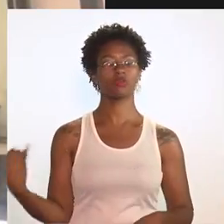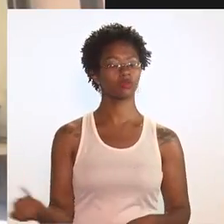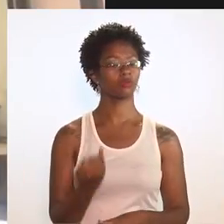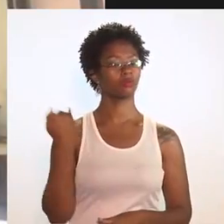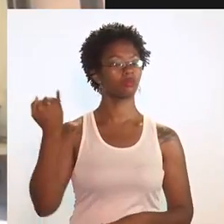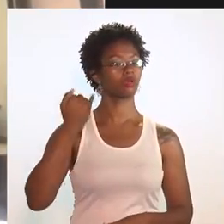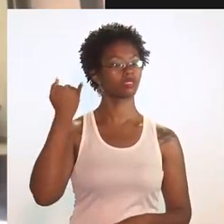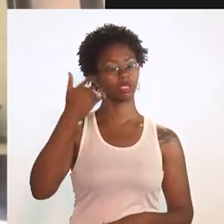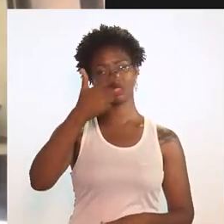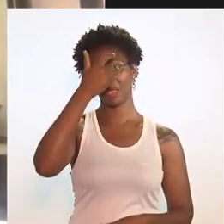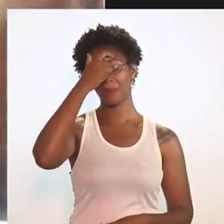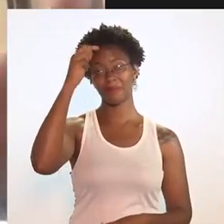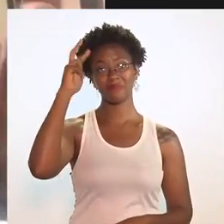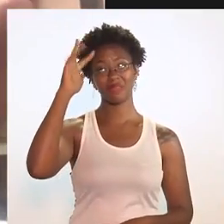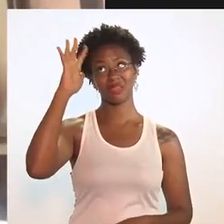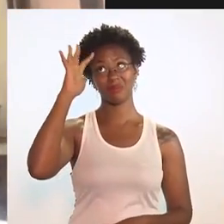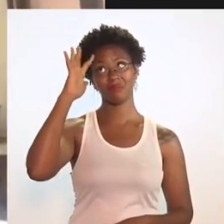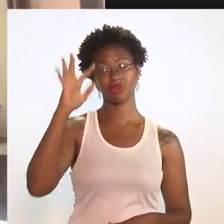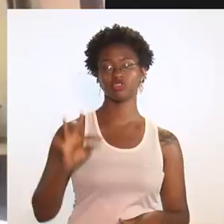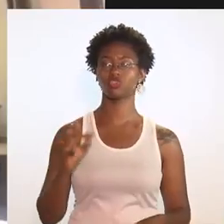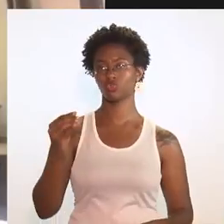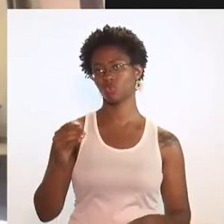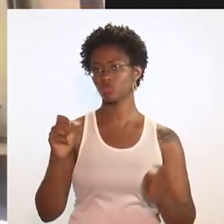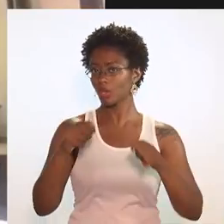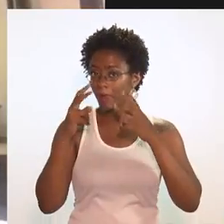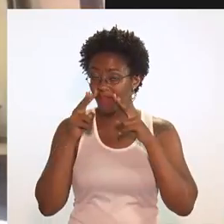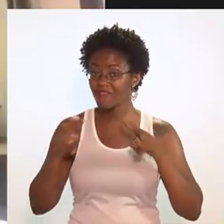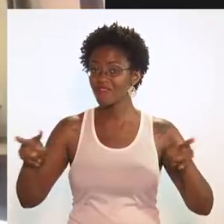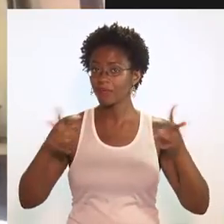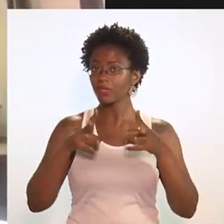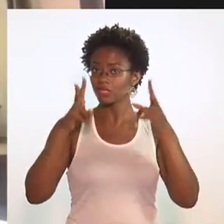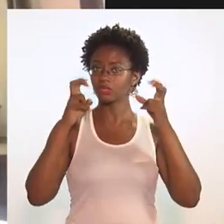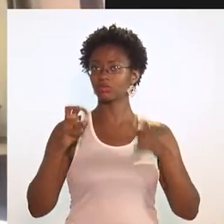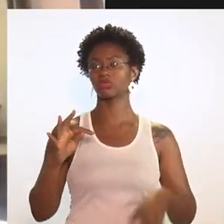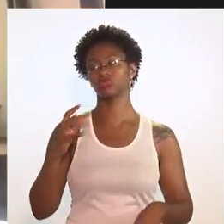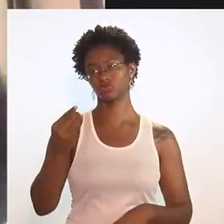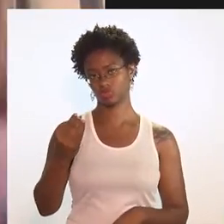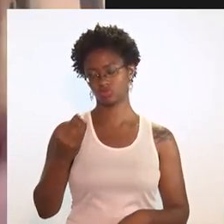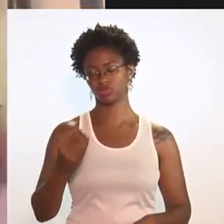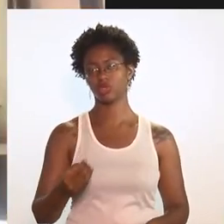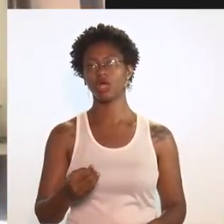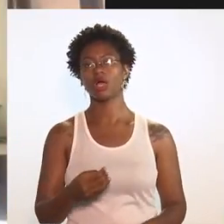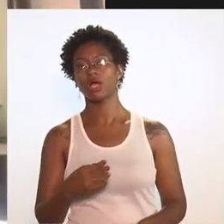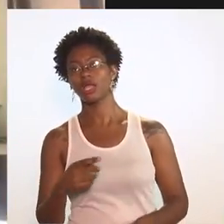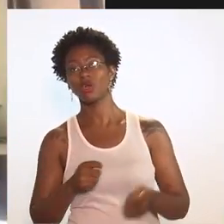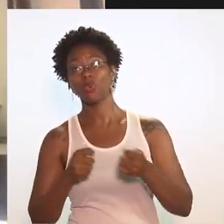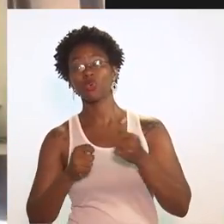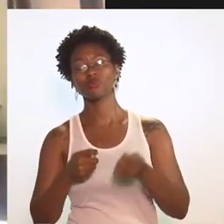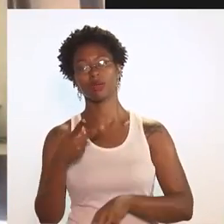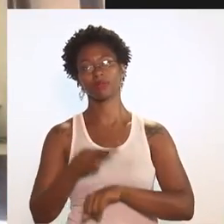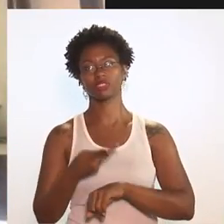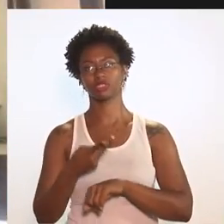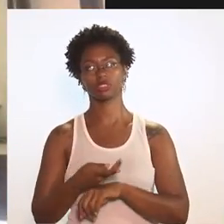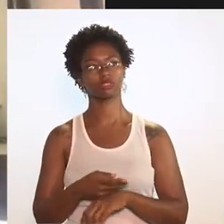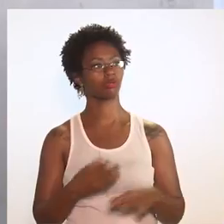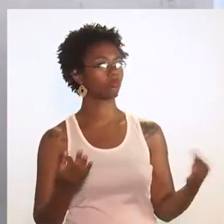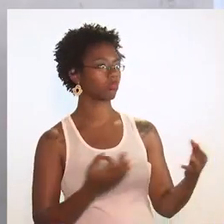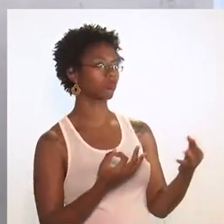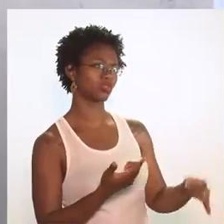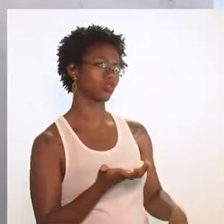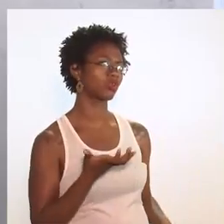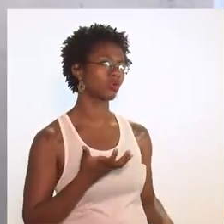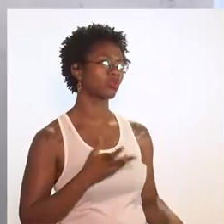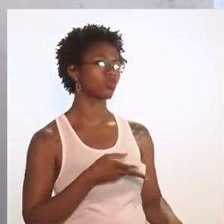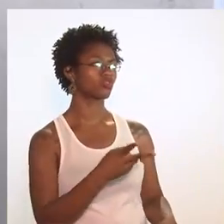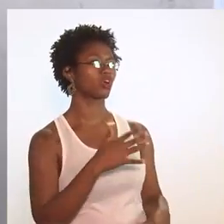importante que é a memória de tudo e que pode contemplar tudo. Nós estamos falando de economia prateada, entende? Perfeito.